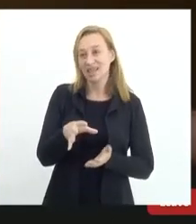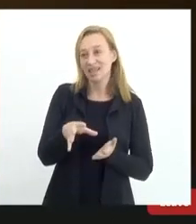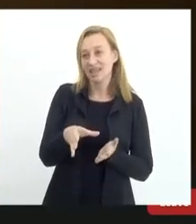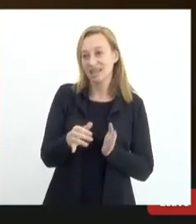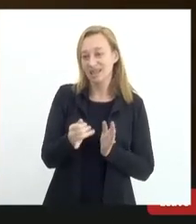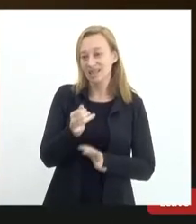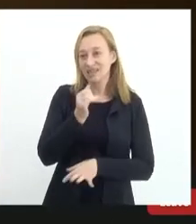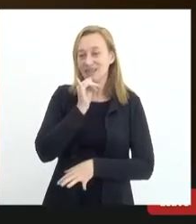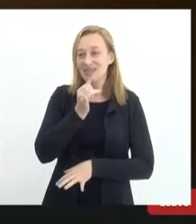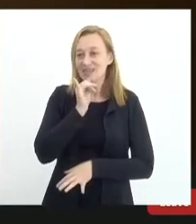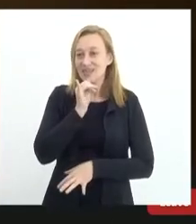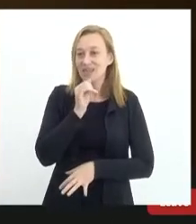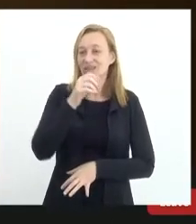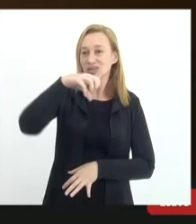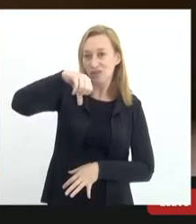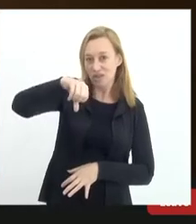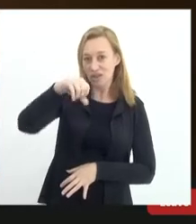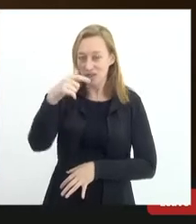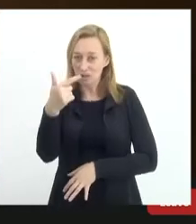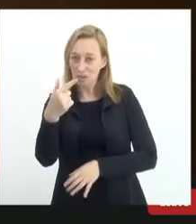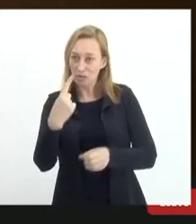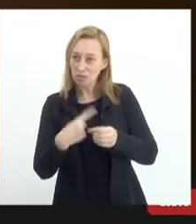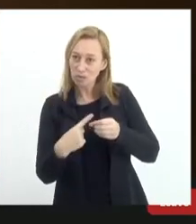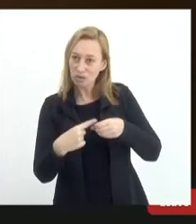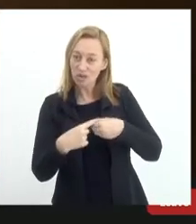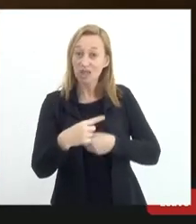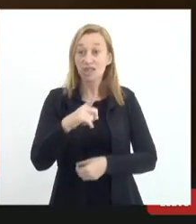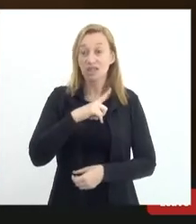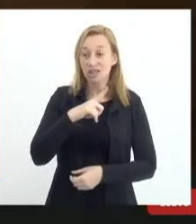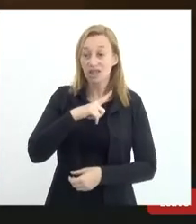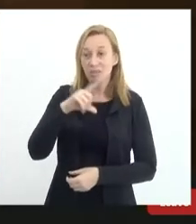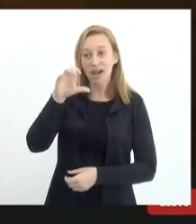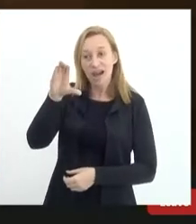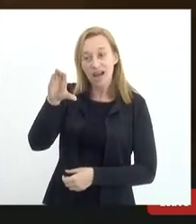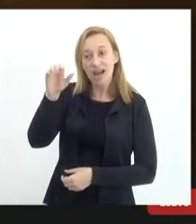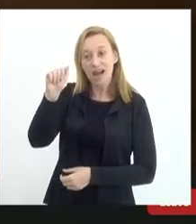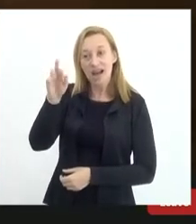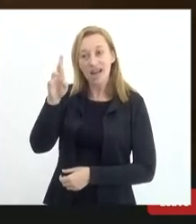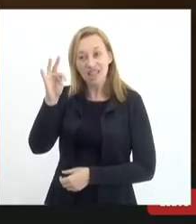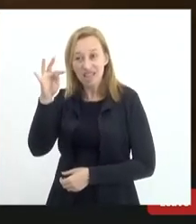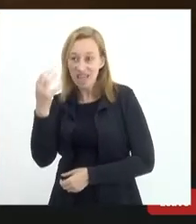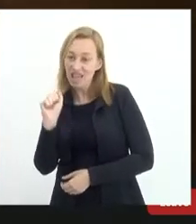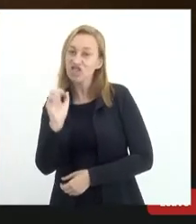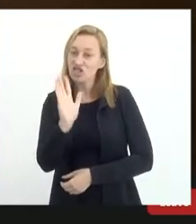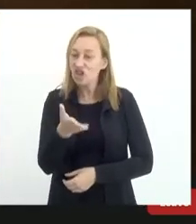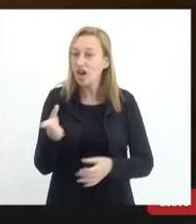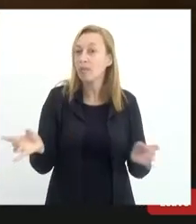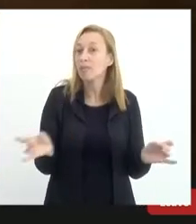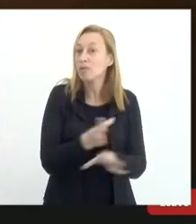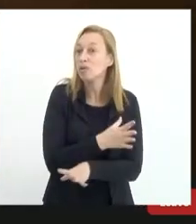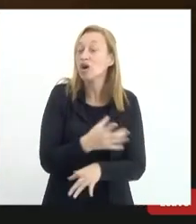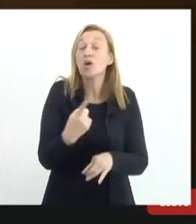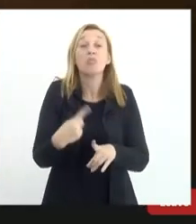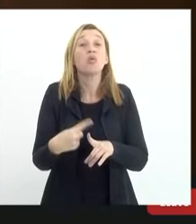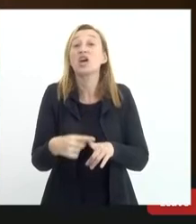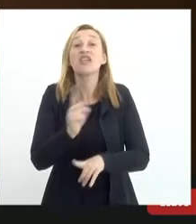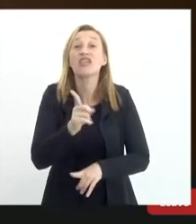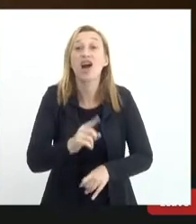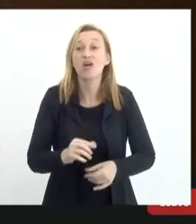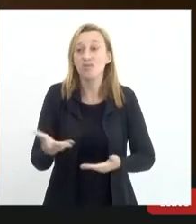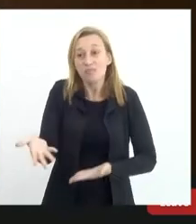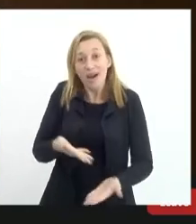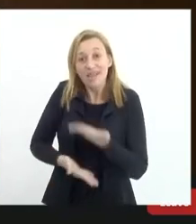Temos 92 municípios, temos uma cartilha já pronta, por que não, em